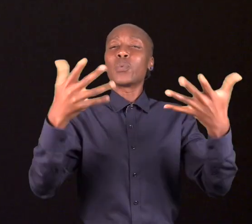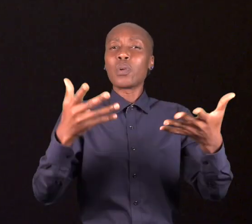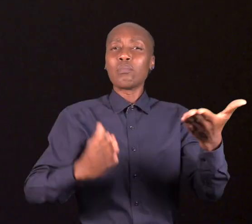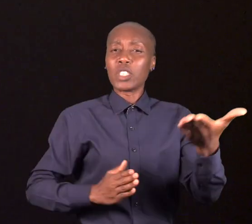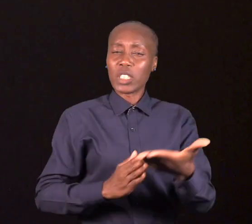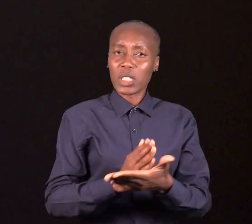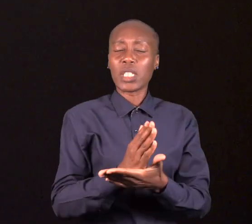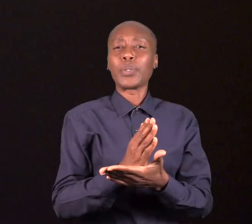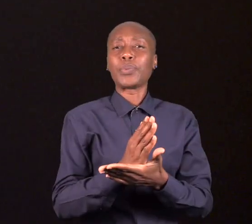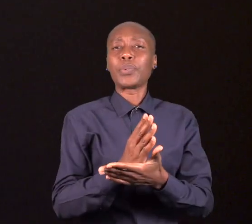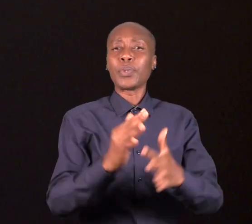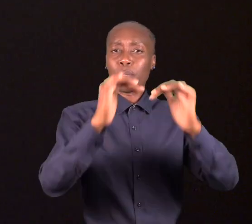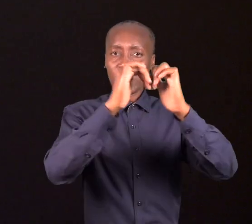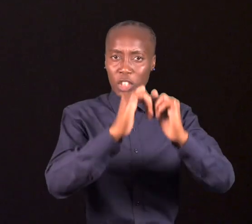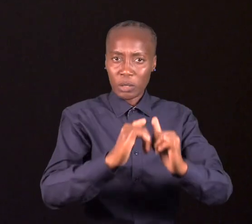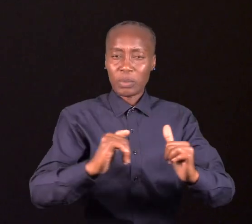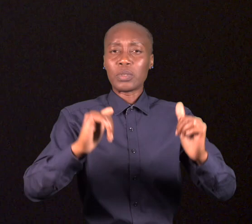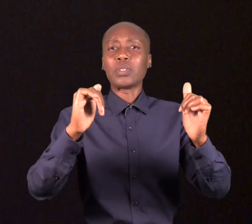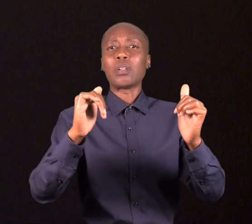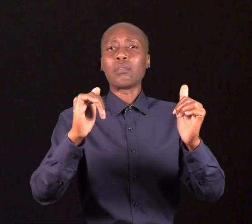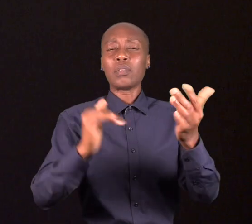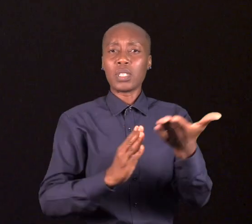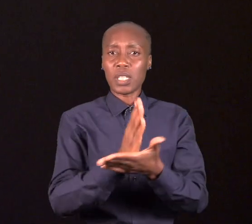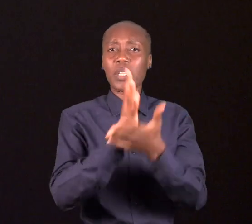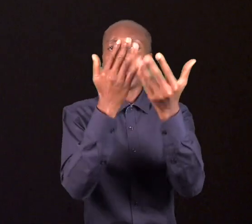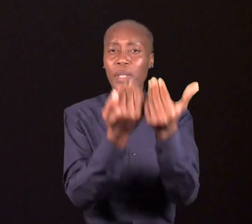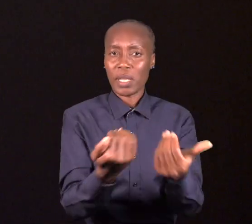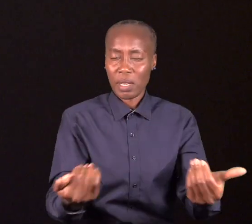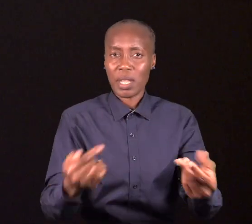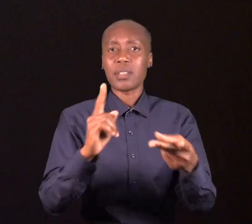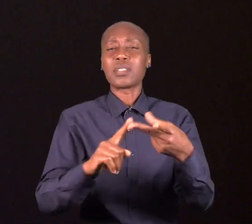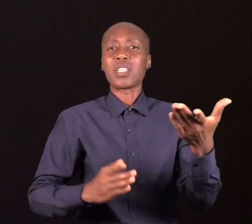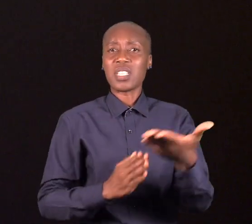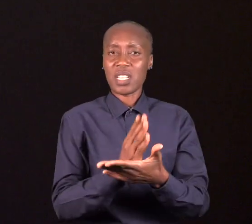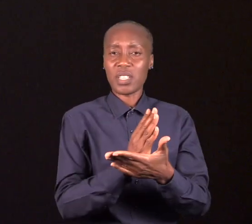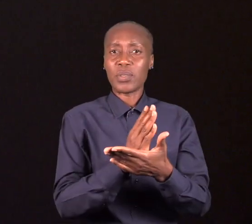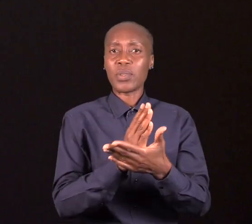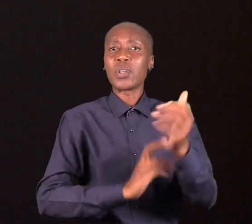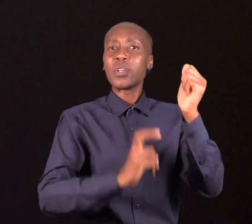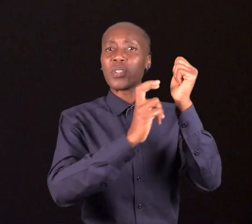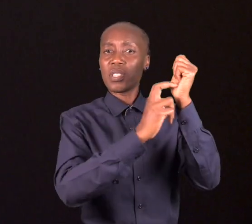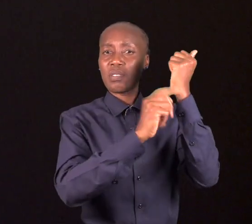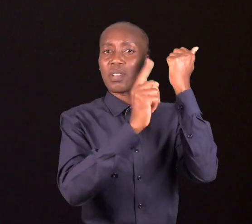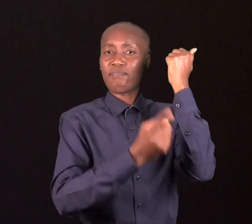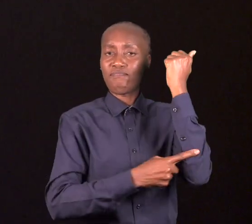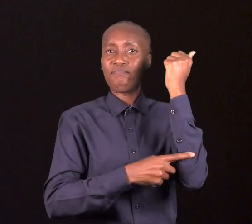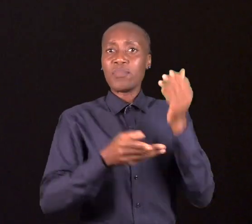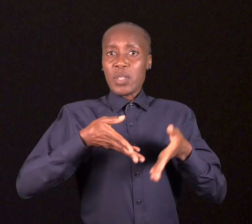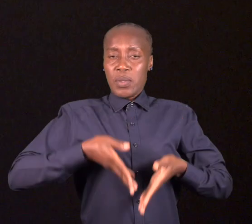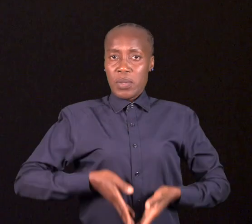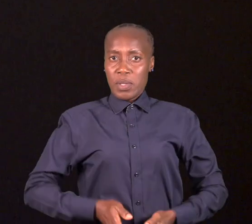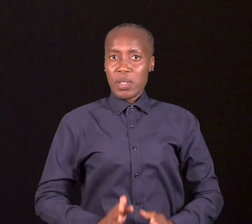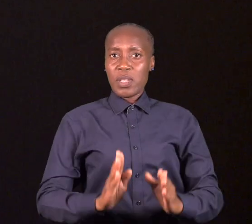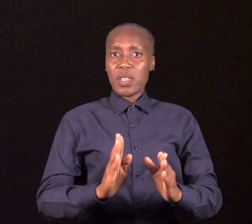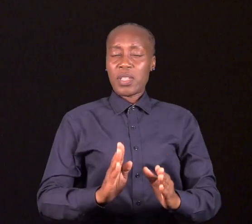sobre direitos, especialmente os direitos da criança e os direitos sexuais e reprodutivos dos